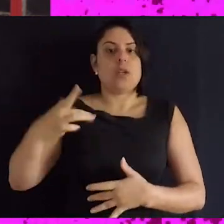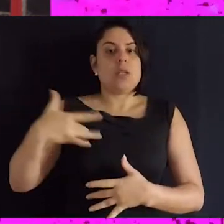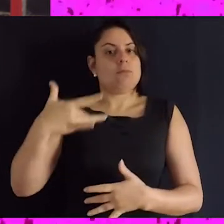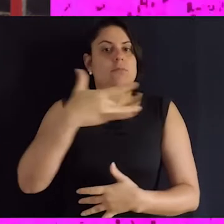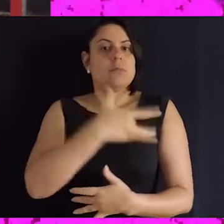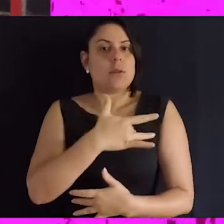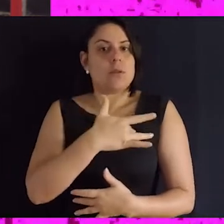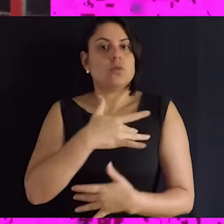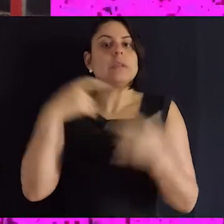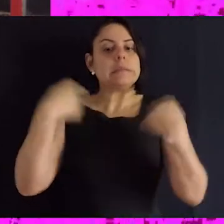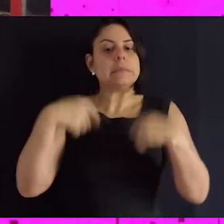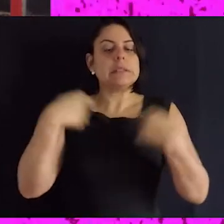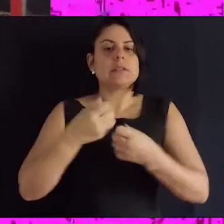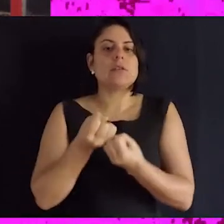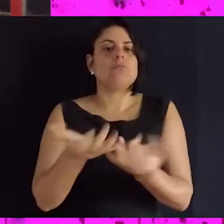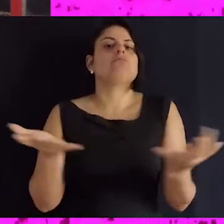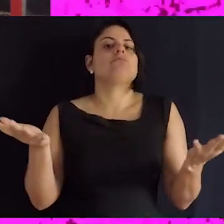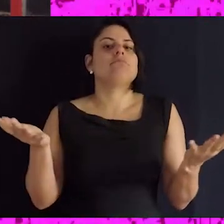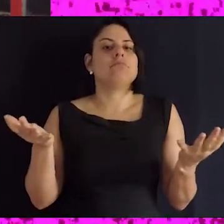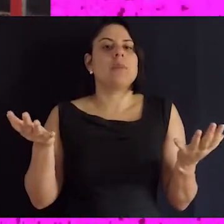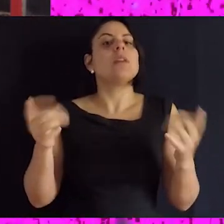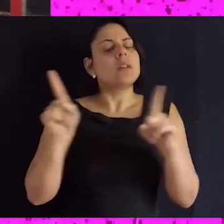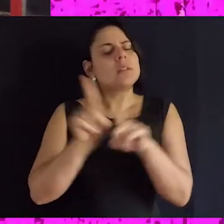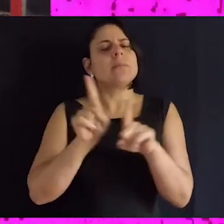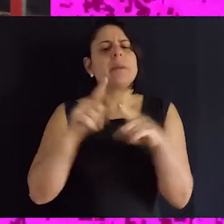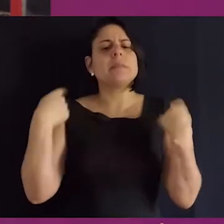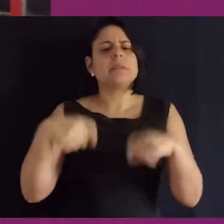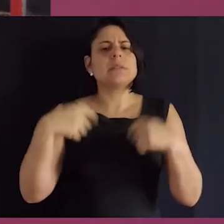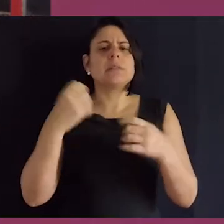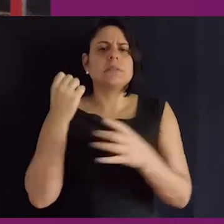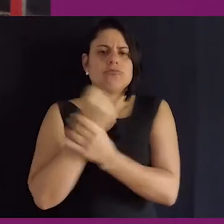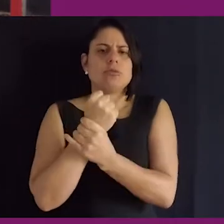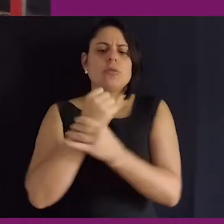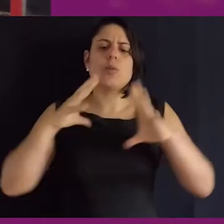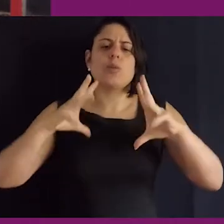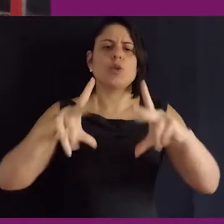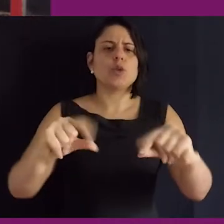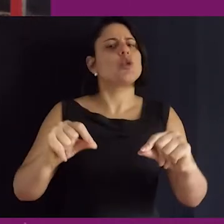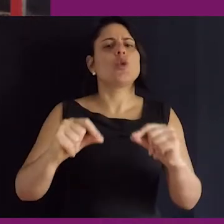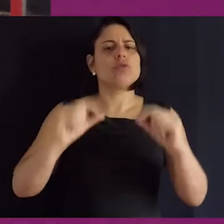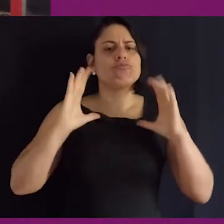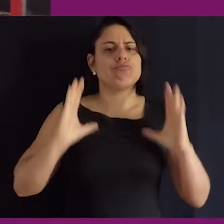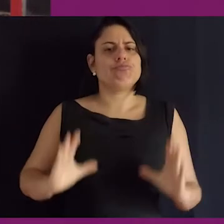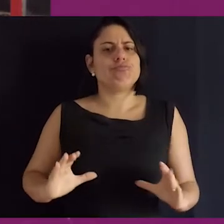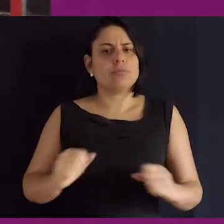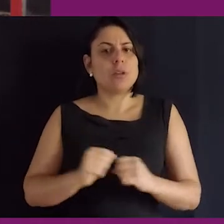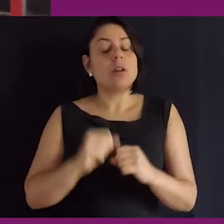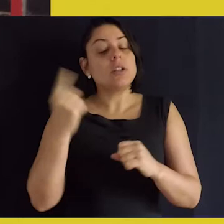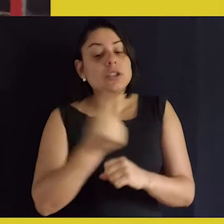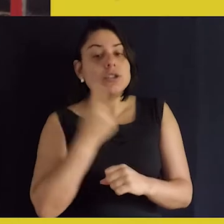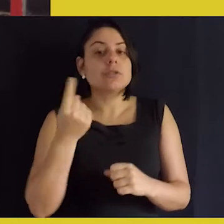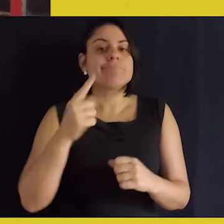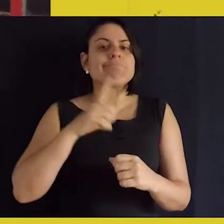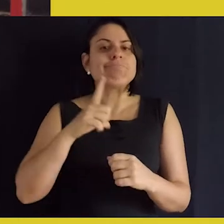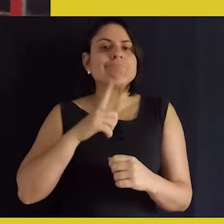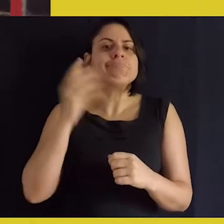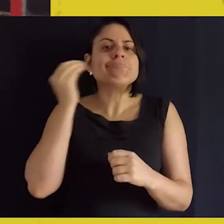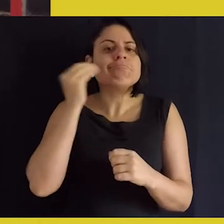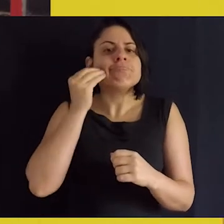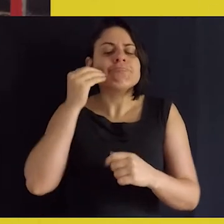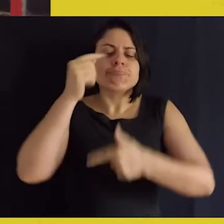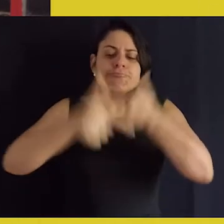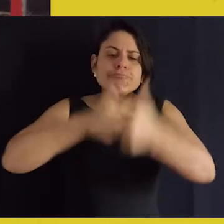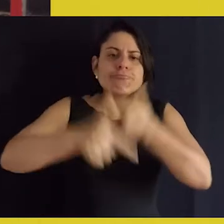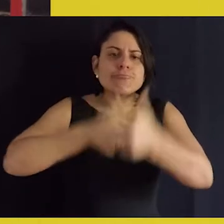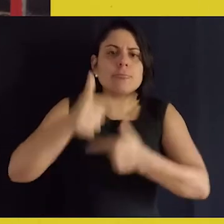direito à saúde, ele deve ser cumprido, né? E ele deve ser exercido por todos os cidadãos. E aí a gente tenta trabalhar